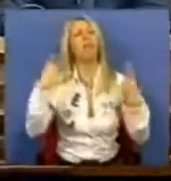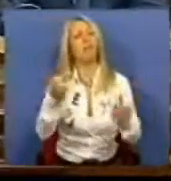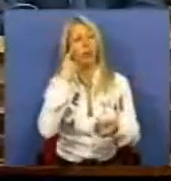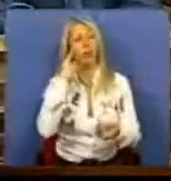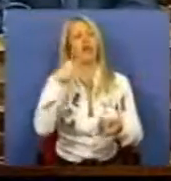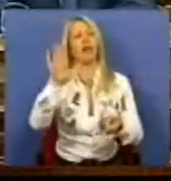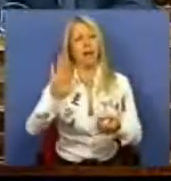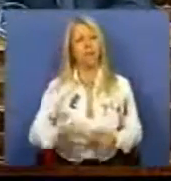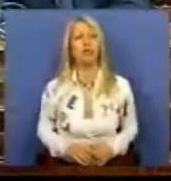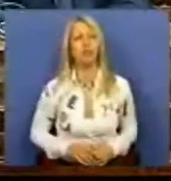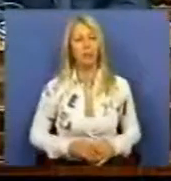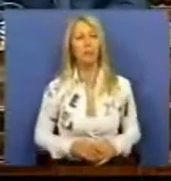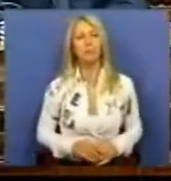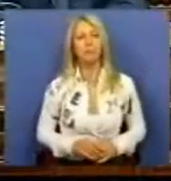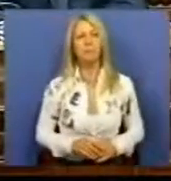veremos.